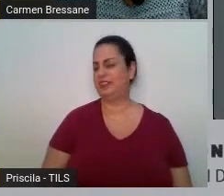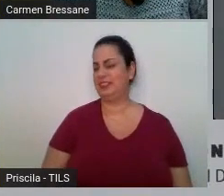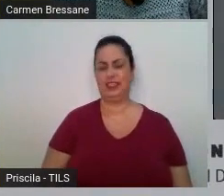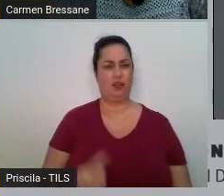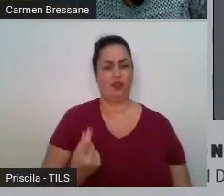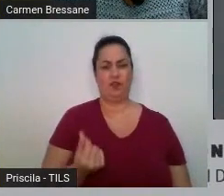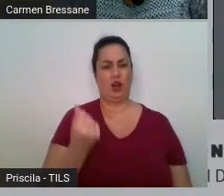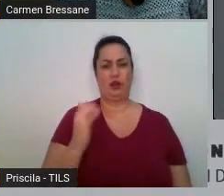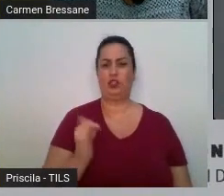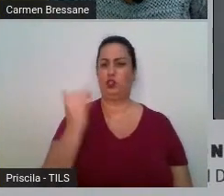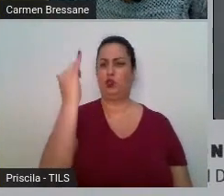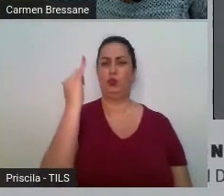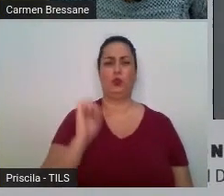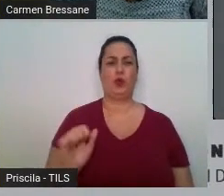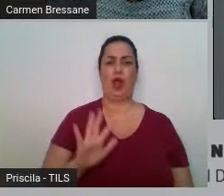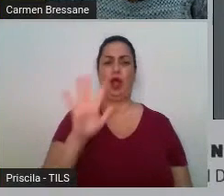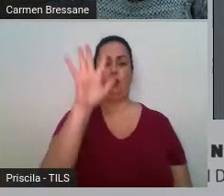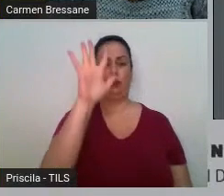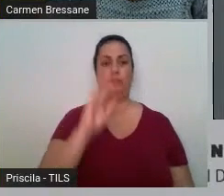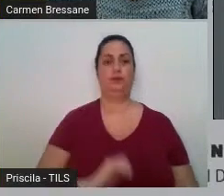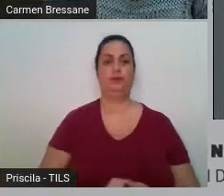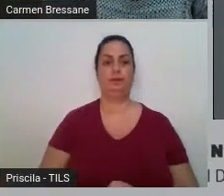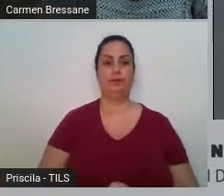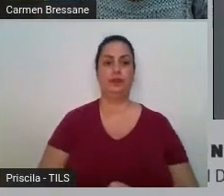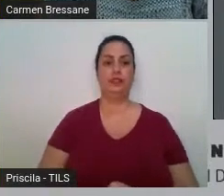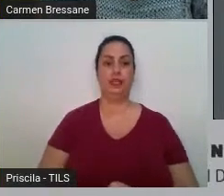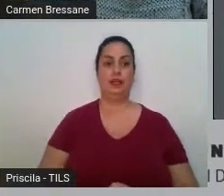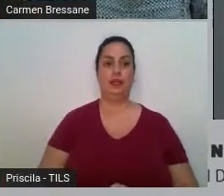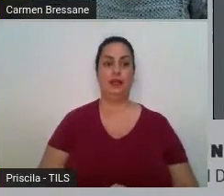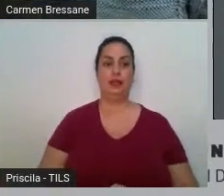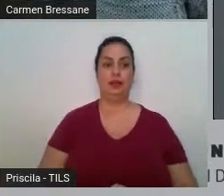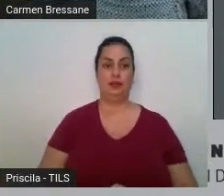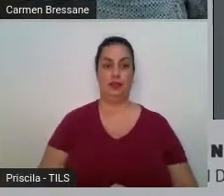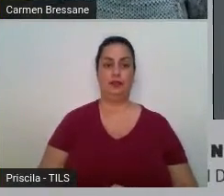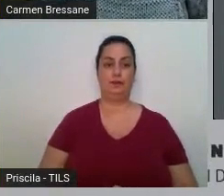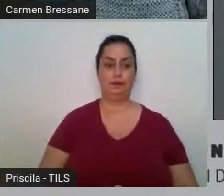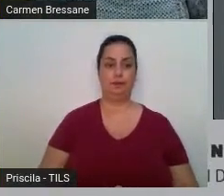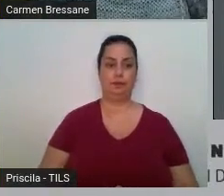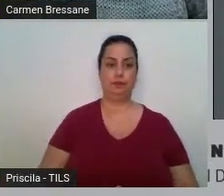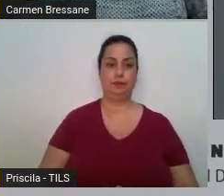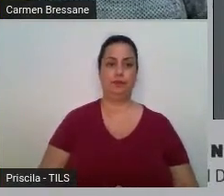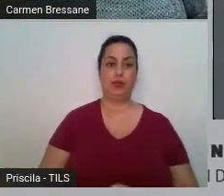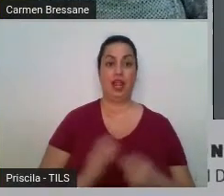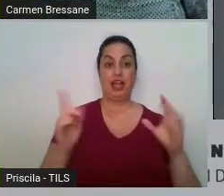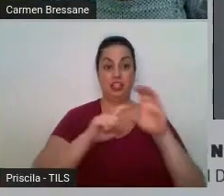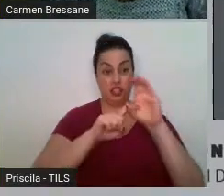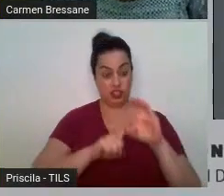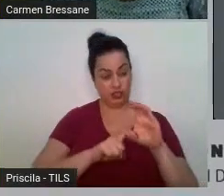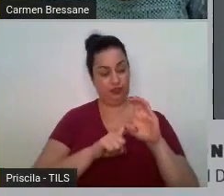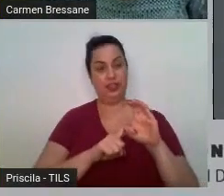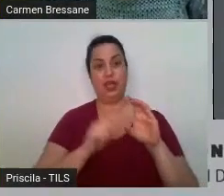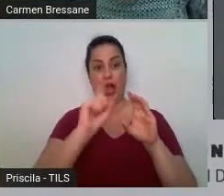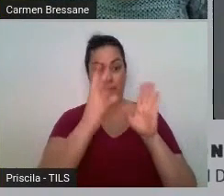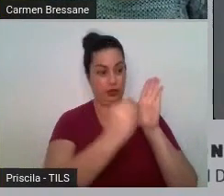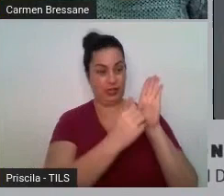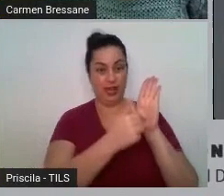a dívida gerada por esse esquema ainda por cima não é registrada como dívida